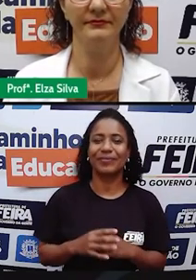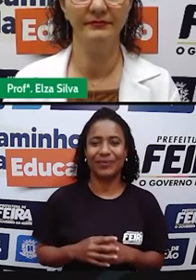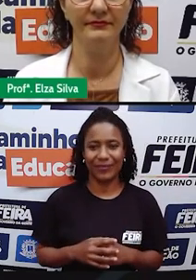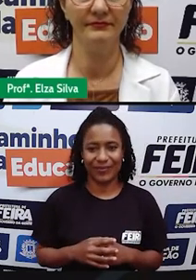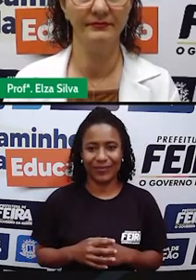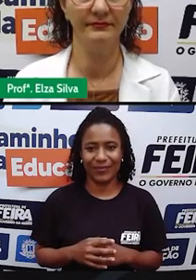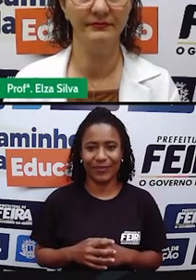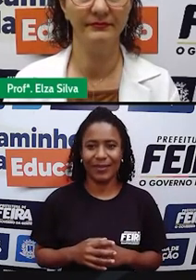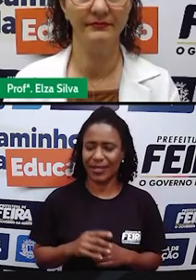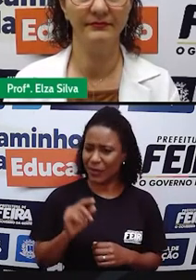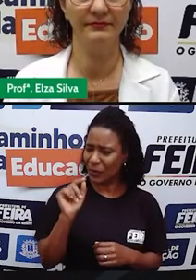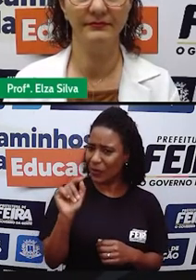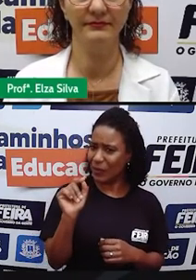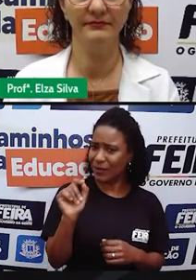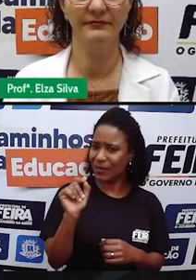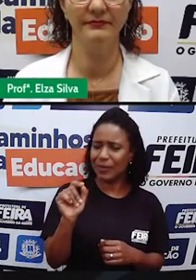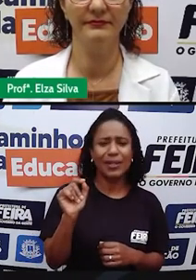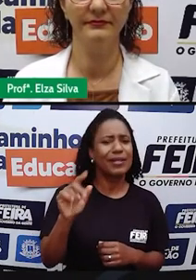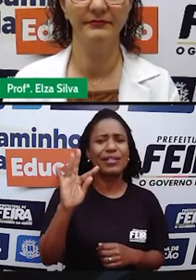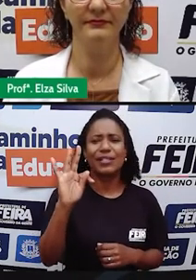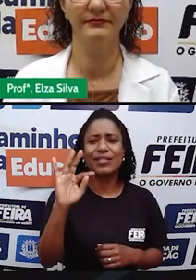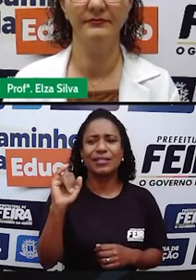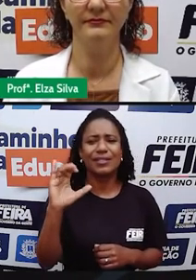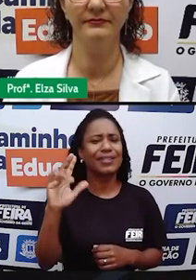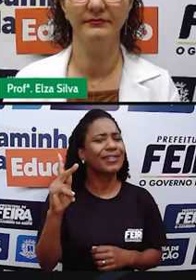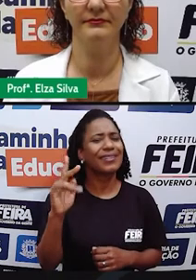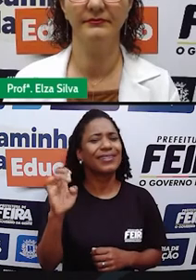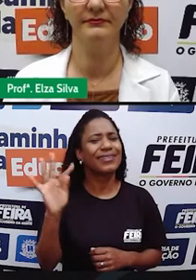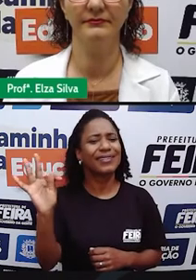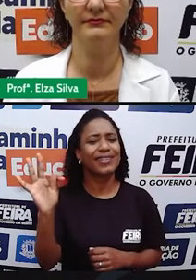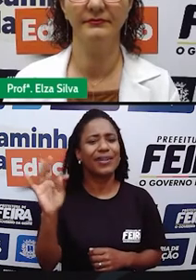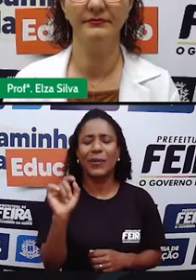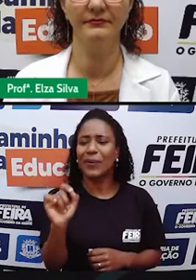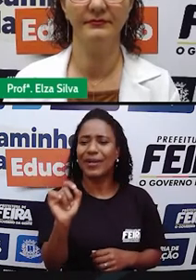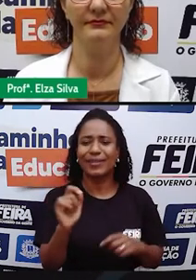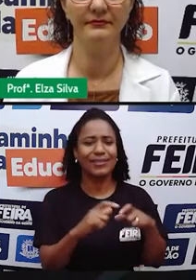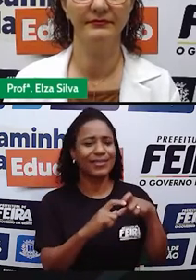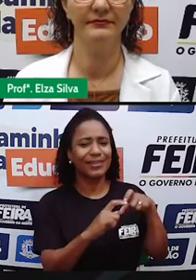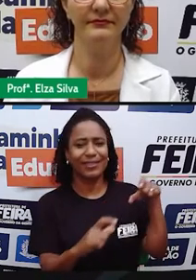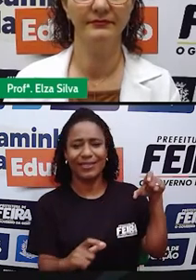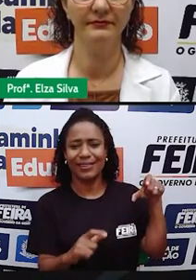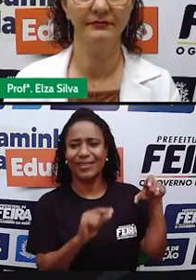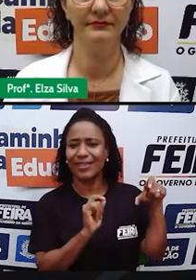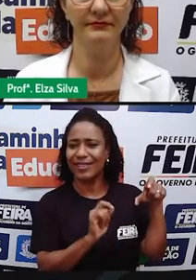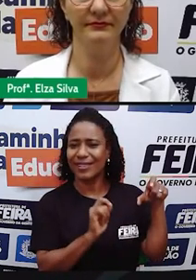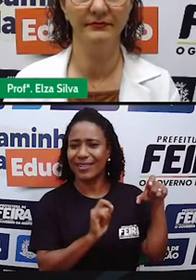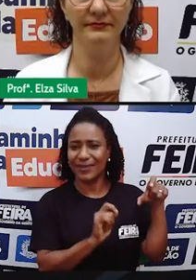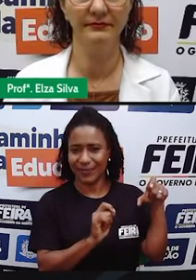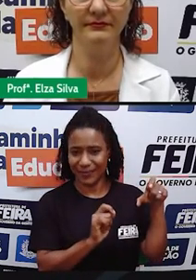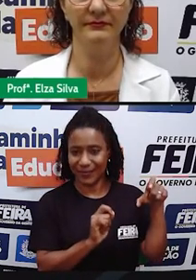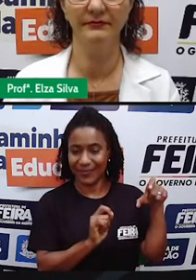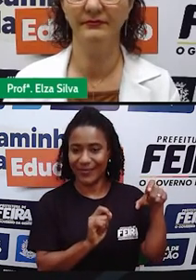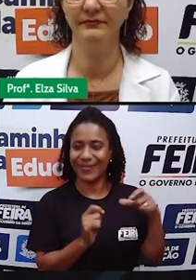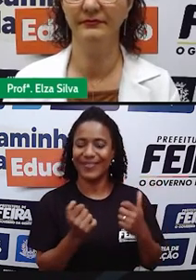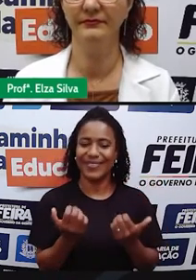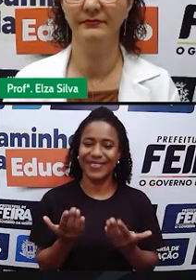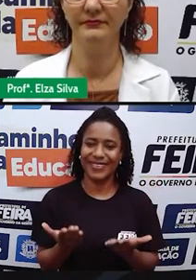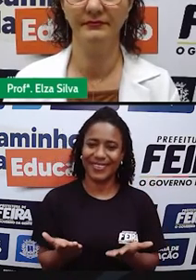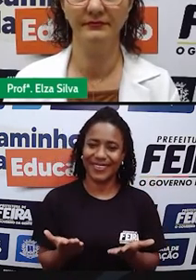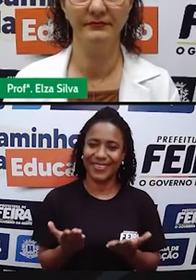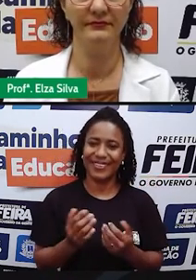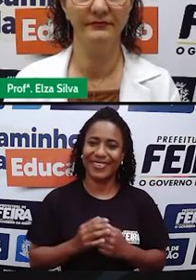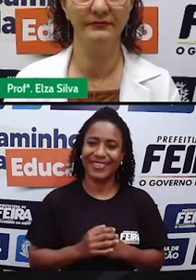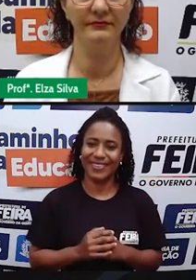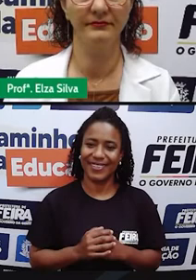what it is? Vocês sabem o que é ticket? It's a piece of paper that proves that you paid for an